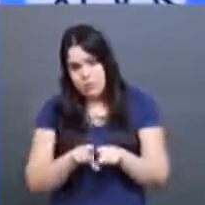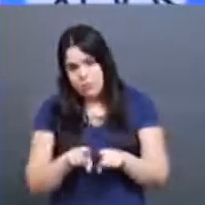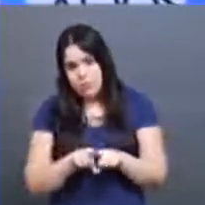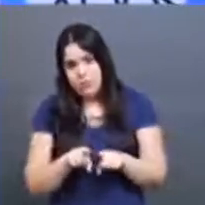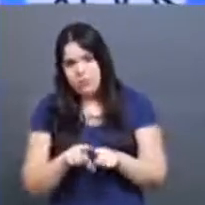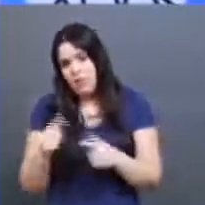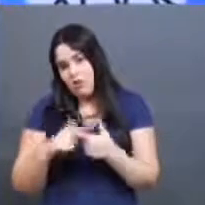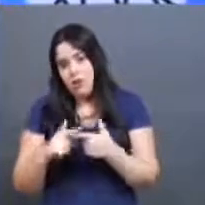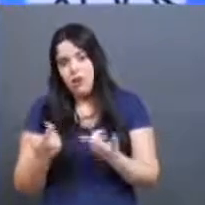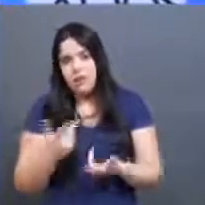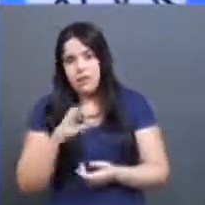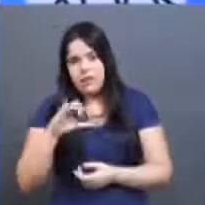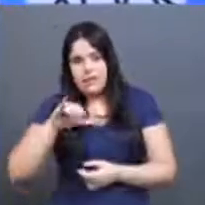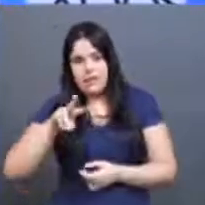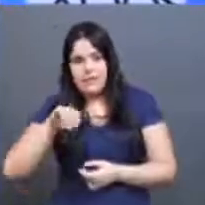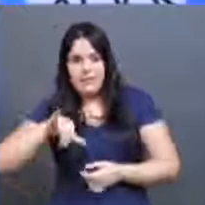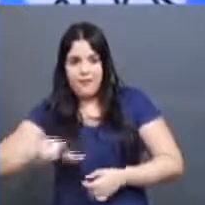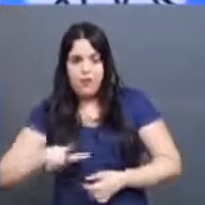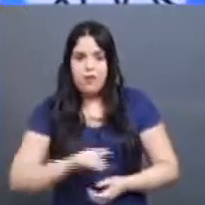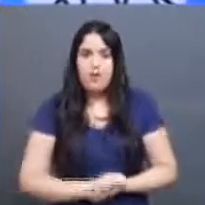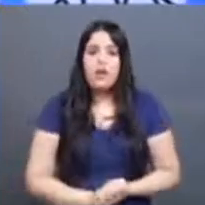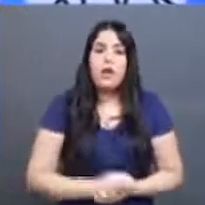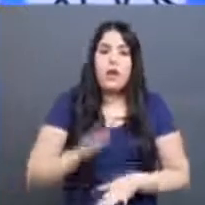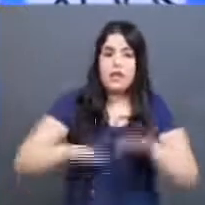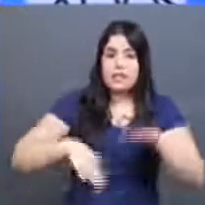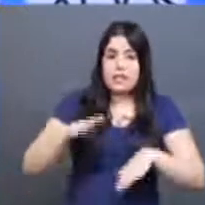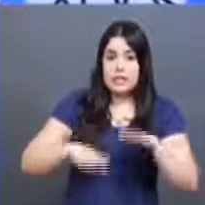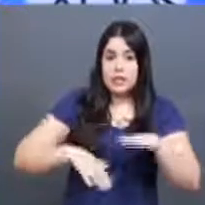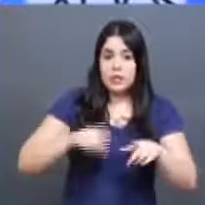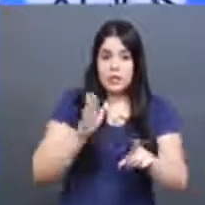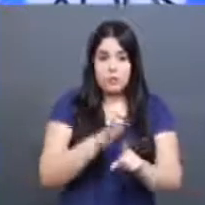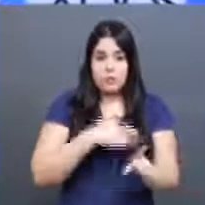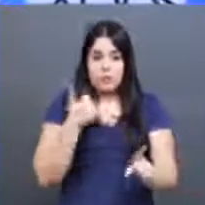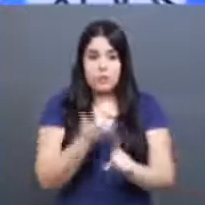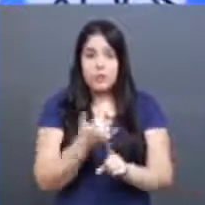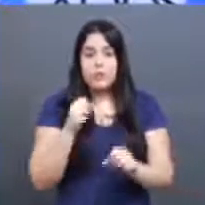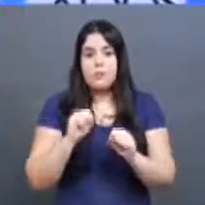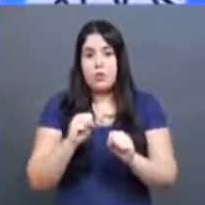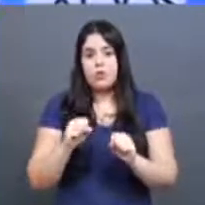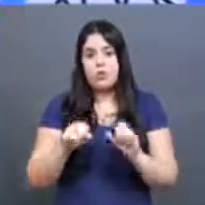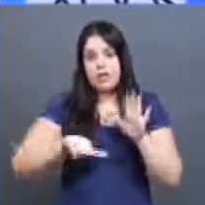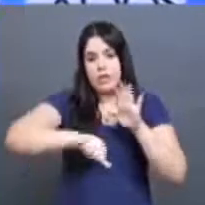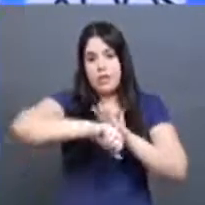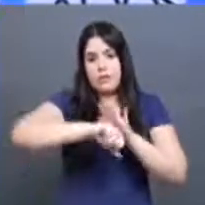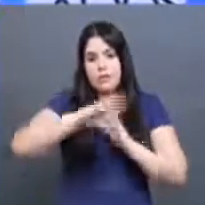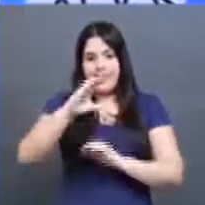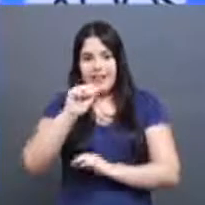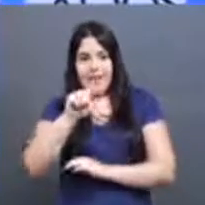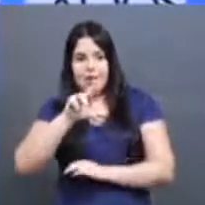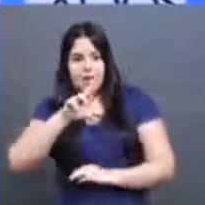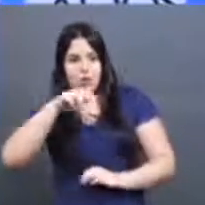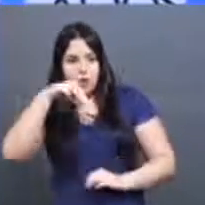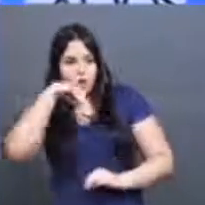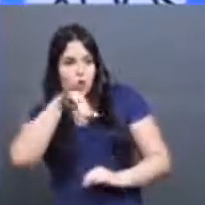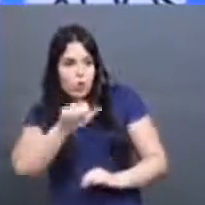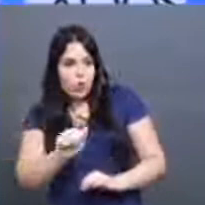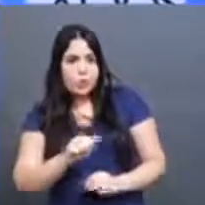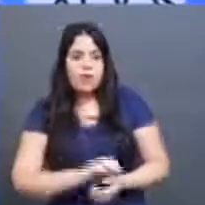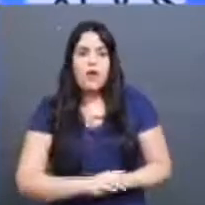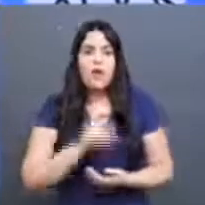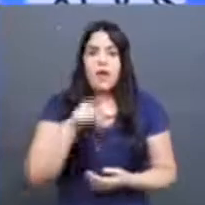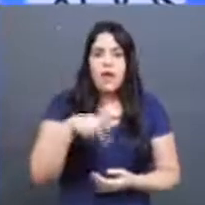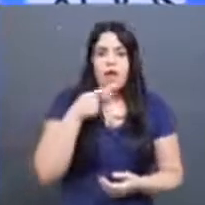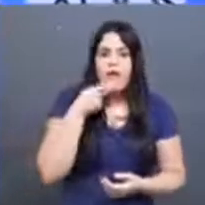são genéricas. Por exemplo, o bullying, às vezes ele pode configurar um crime de calúnia, que é um apontamento sobre que a pessoa